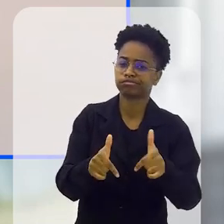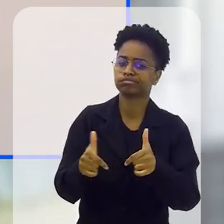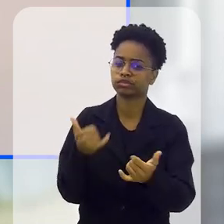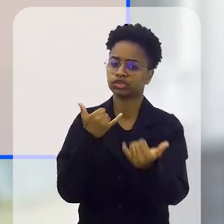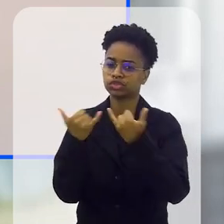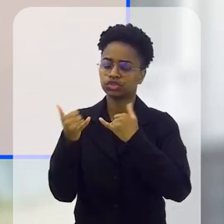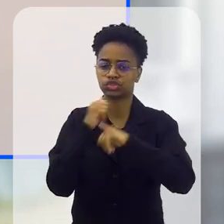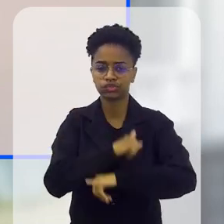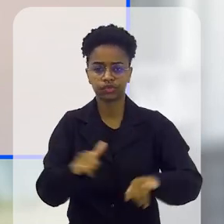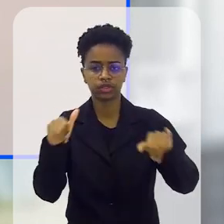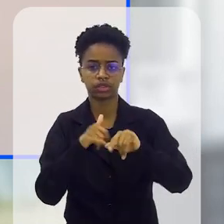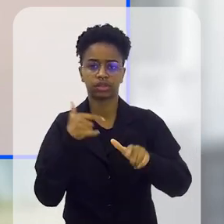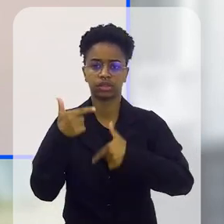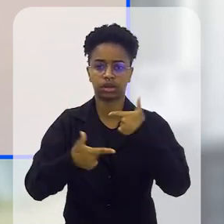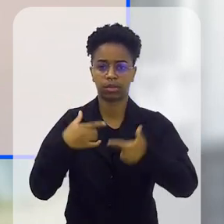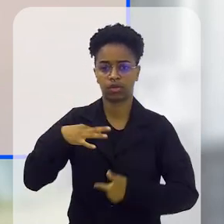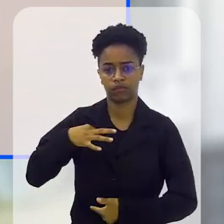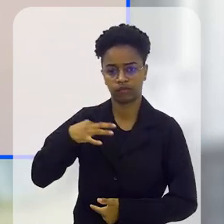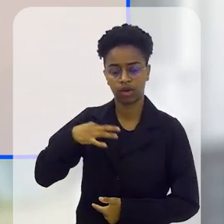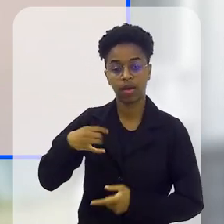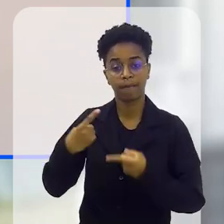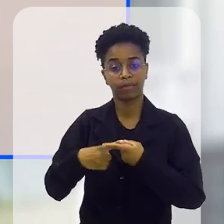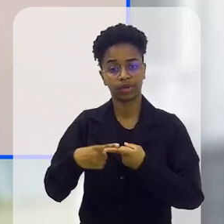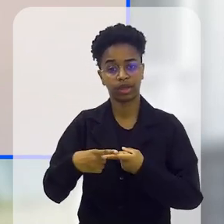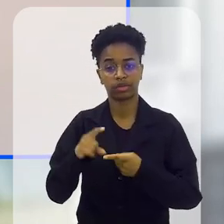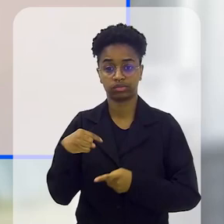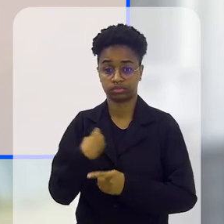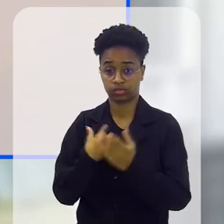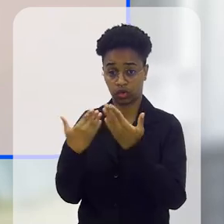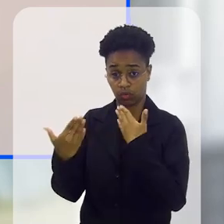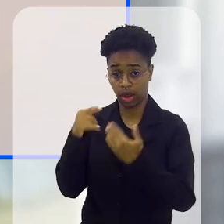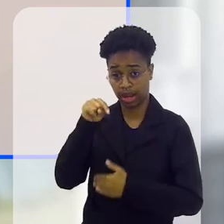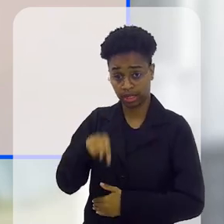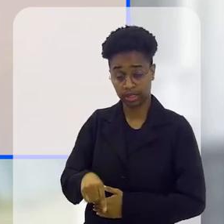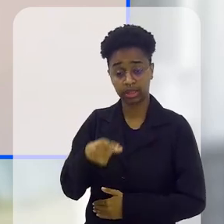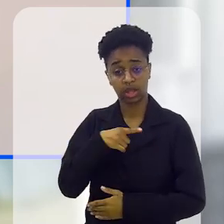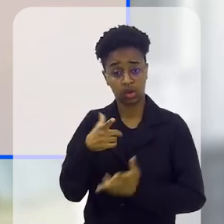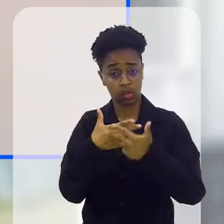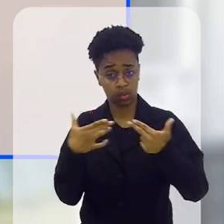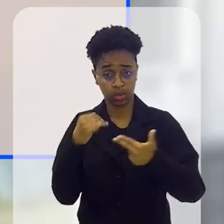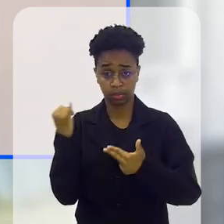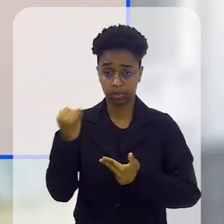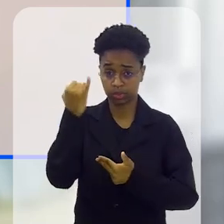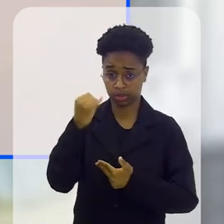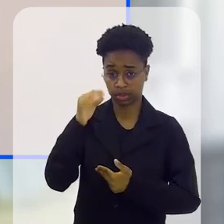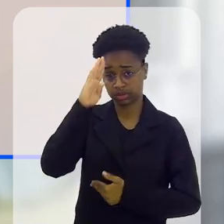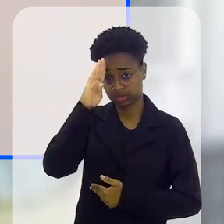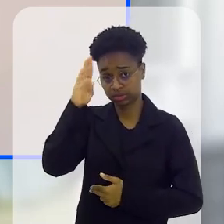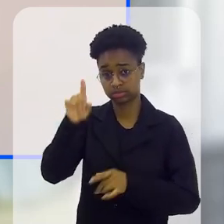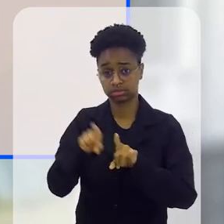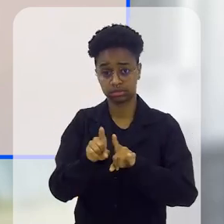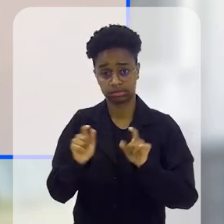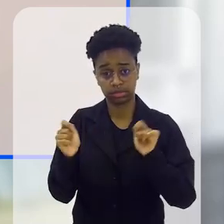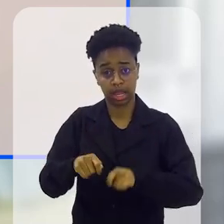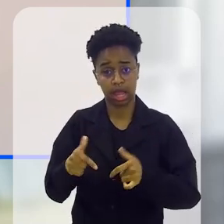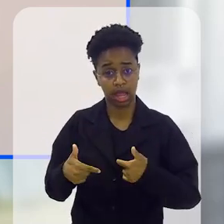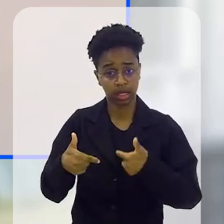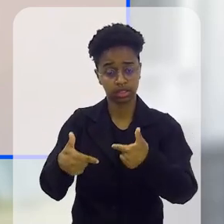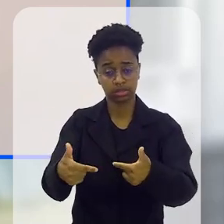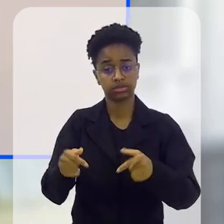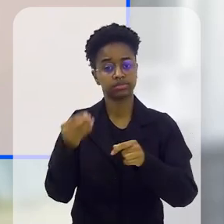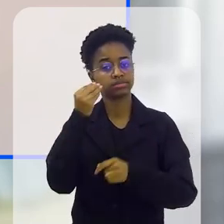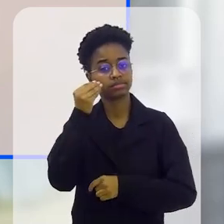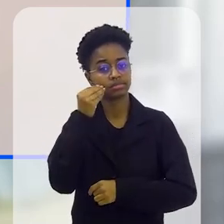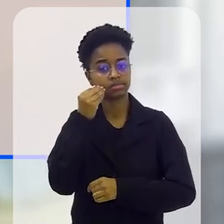medidas de divulgação do trabalho voluntário, porque como a gente está conversando aqui, existem desde coisas muito importantes e grandes que a gente